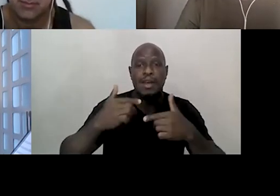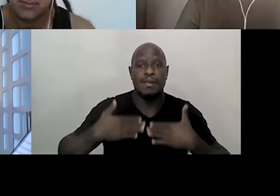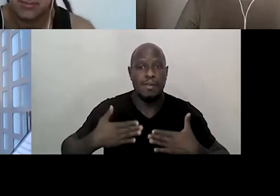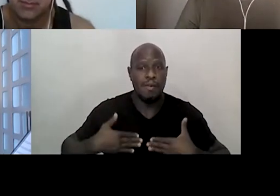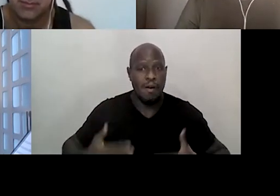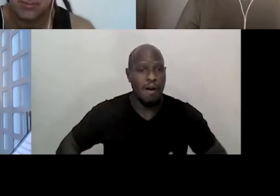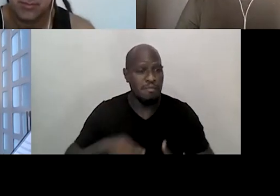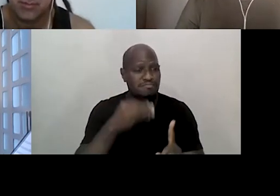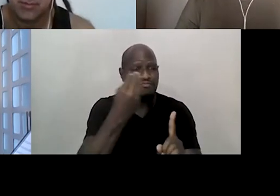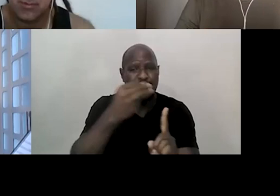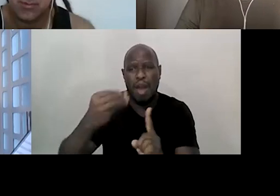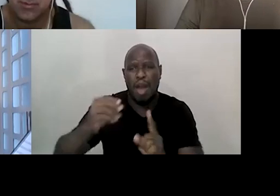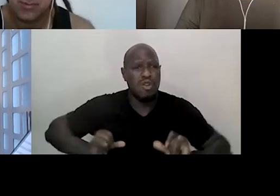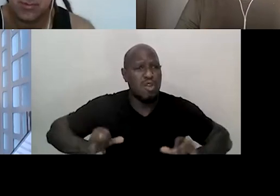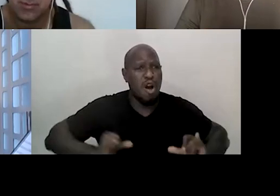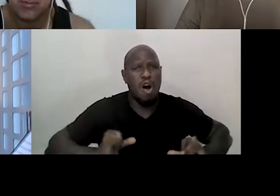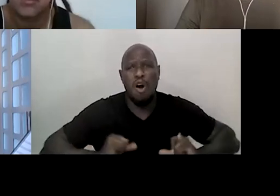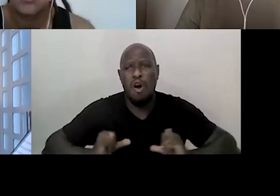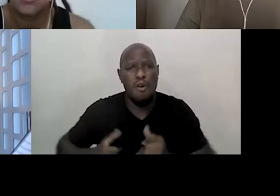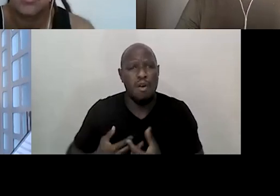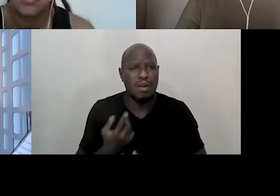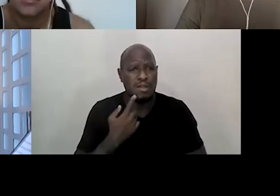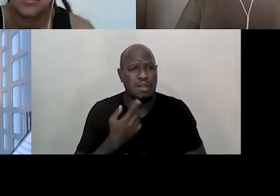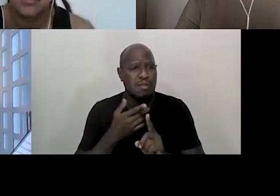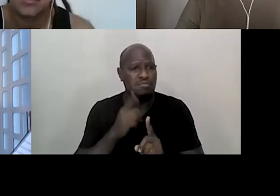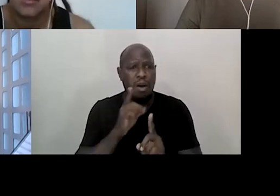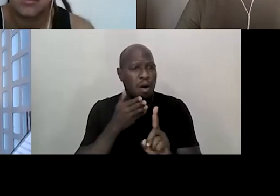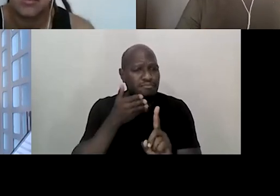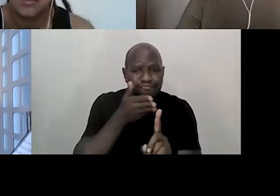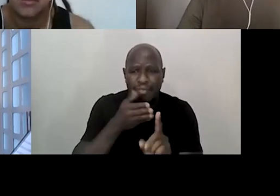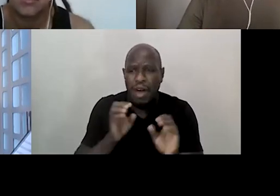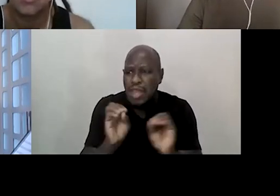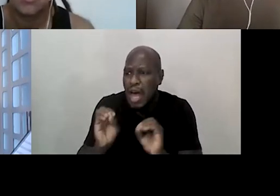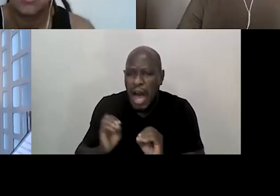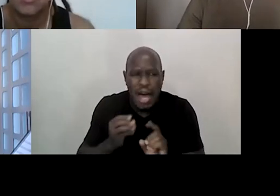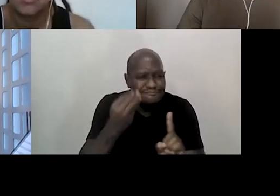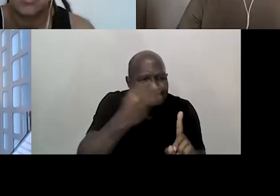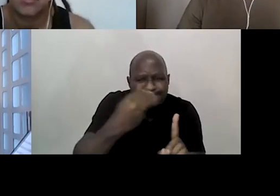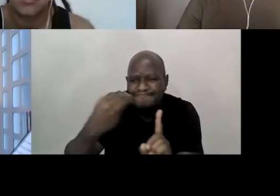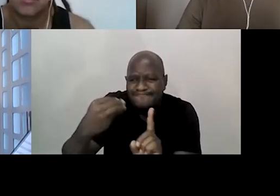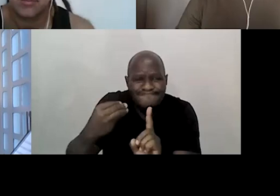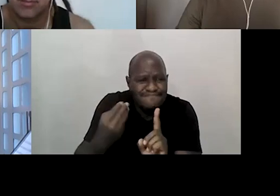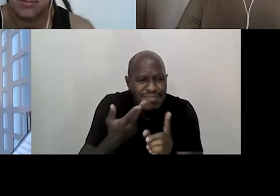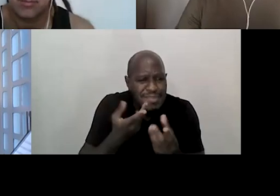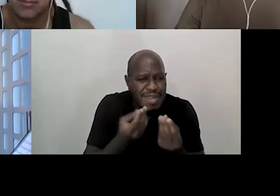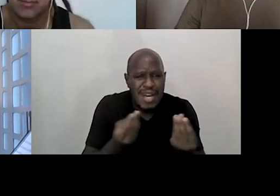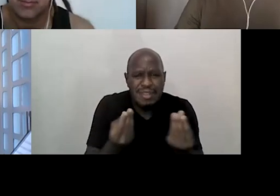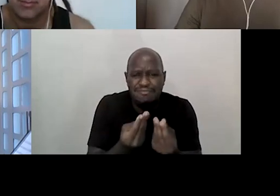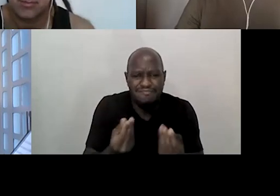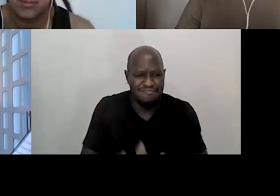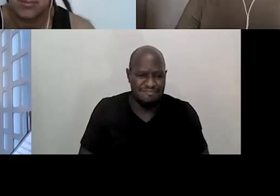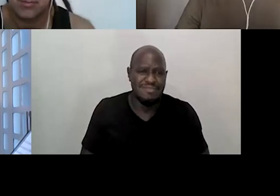vulneráveis, que assim, é o não acesso a nada, é a vulnerabilidade ao extremo,